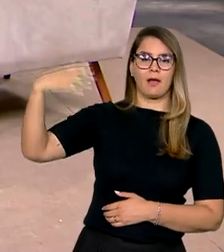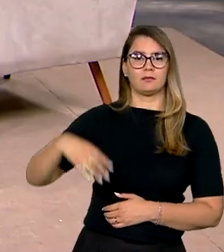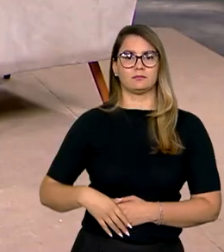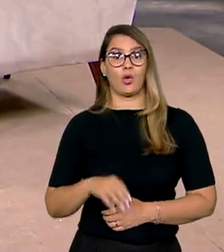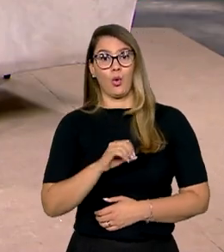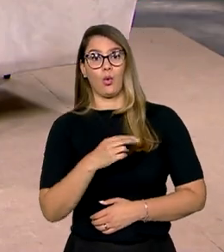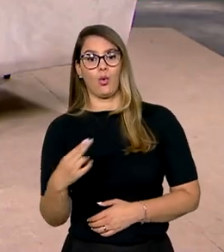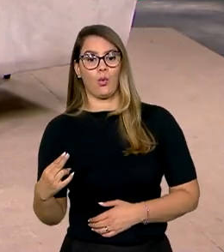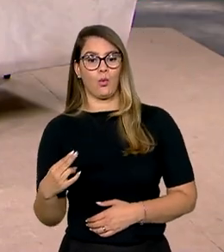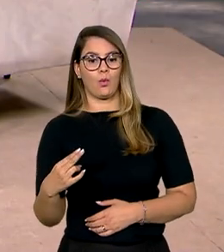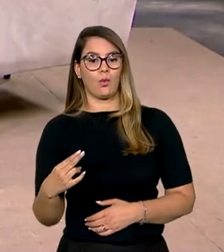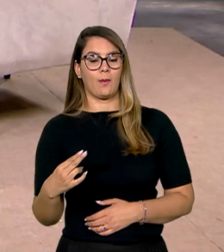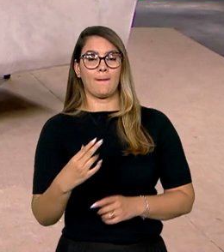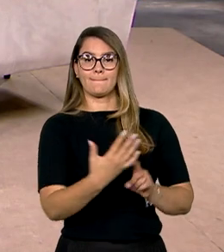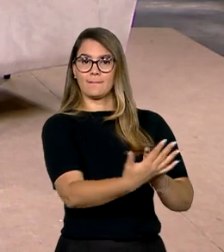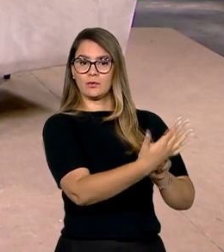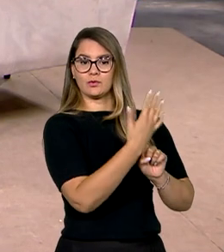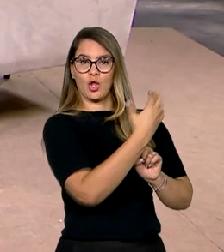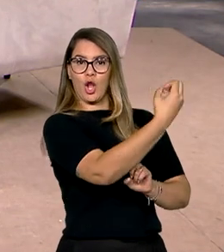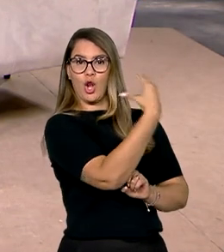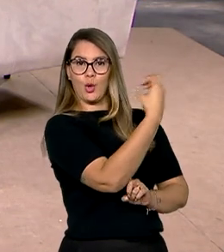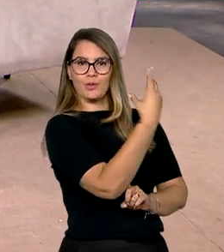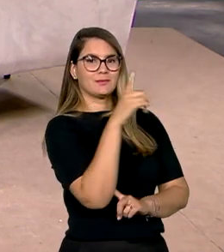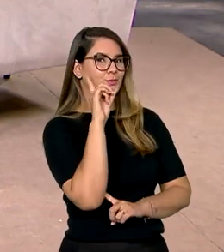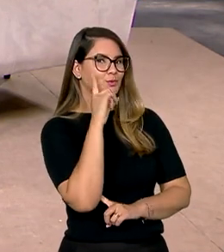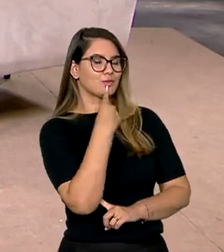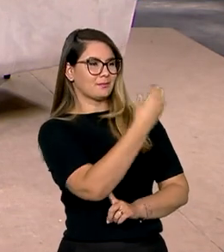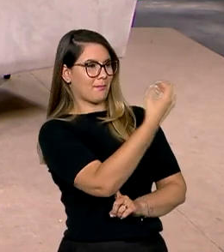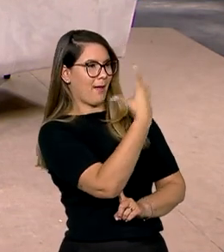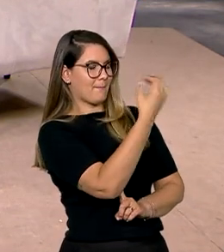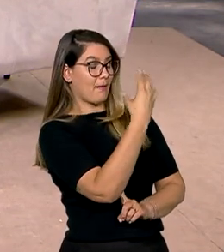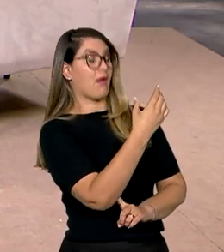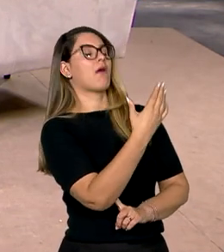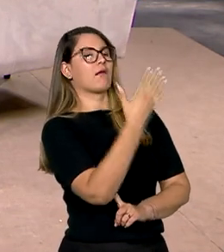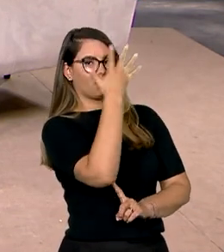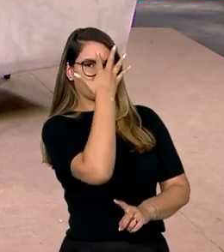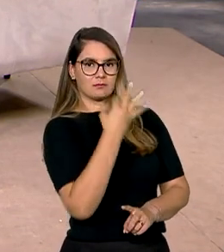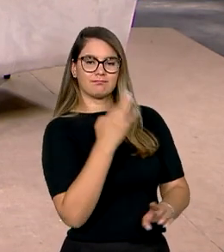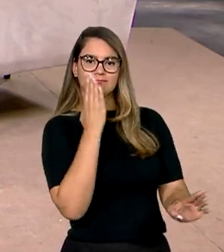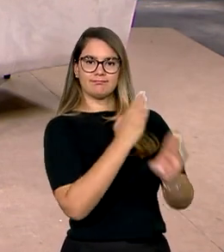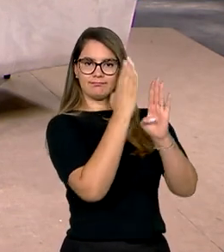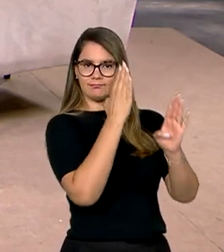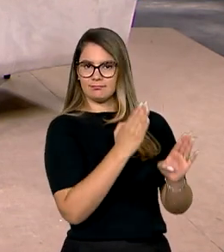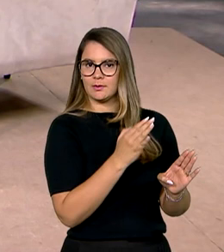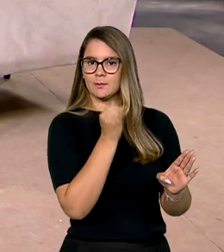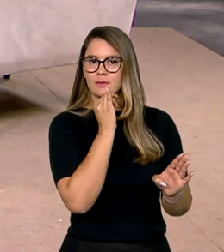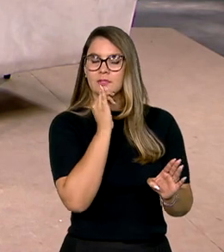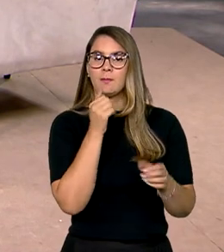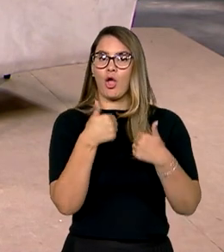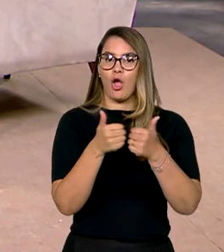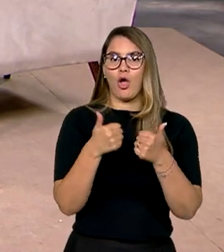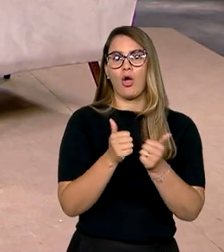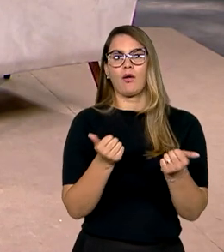sinais, as indicações luminosas para as pessoas surdas conseguirem identificar, por exemplo, numa parada de